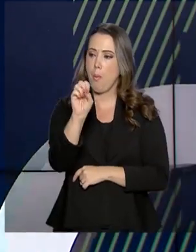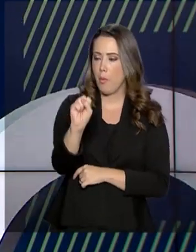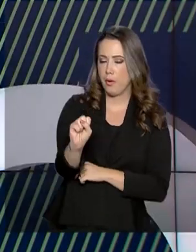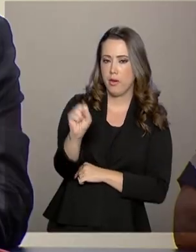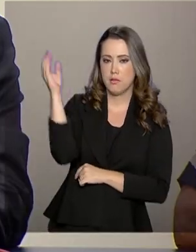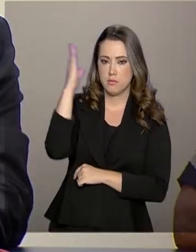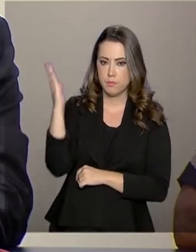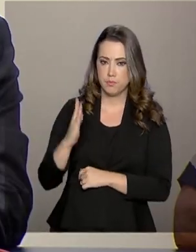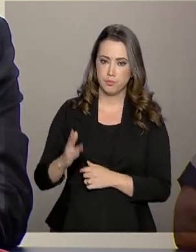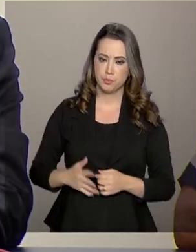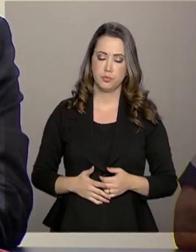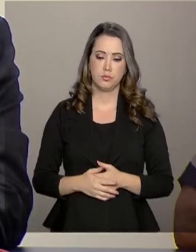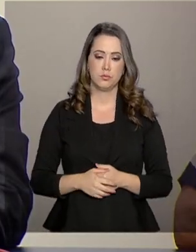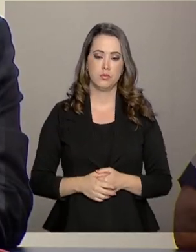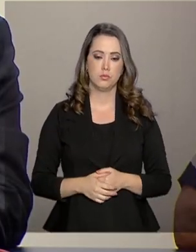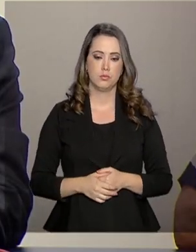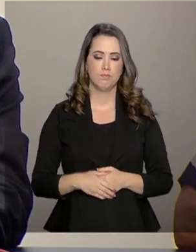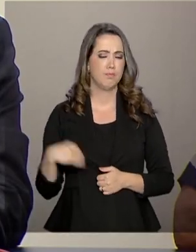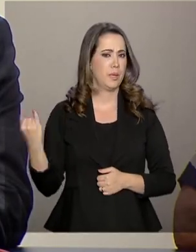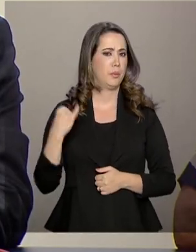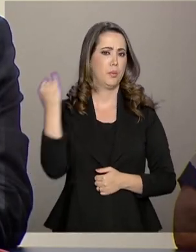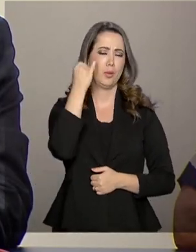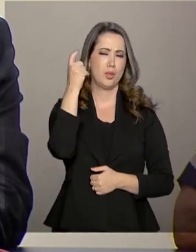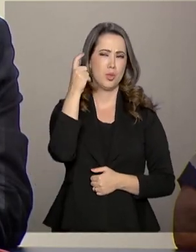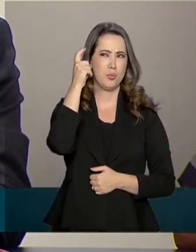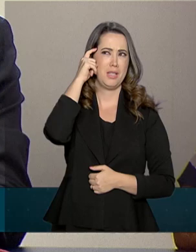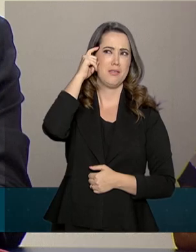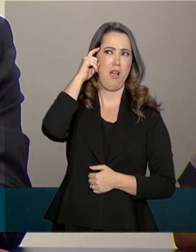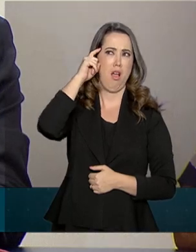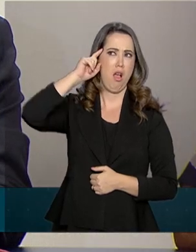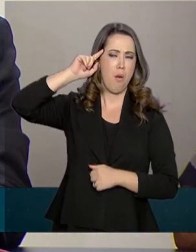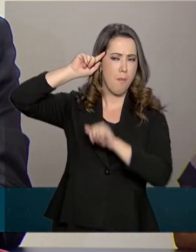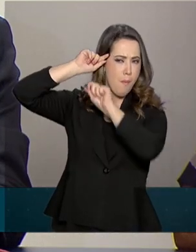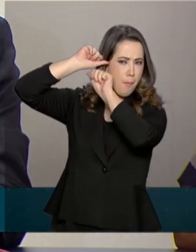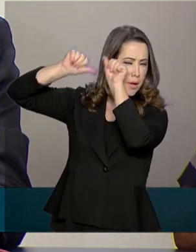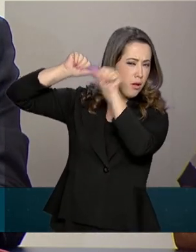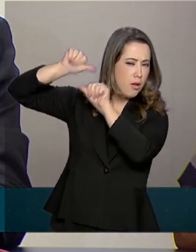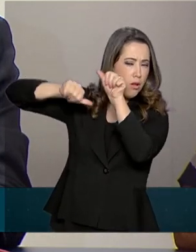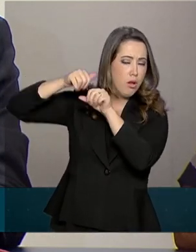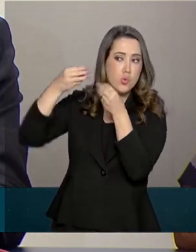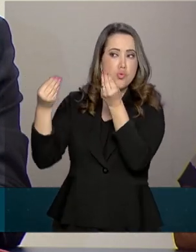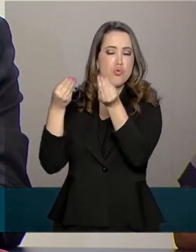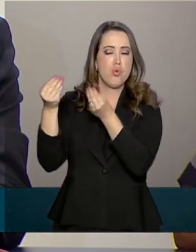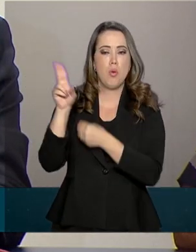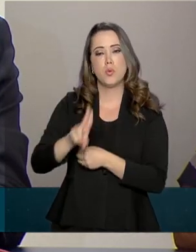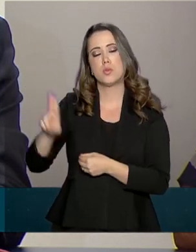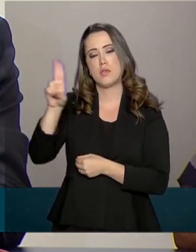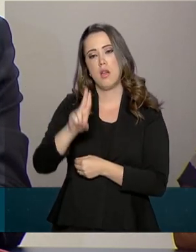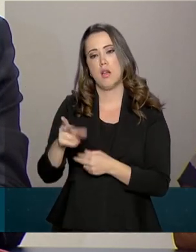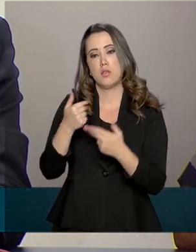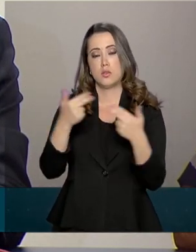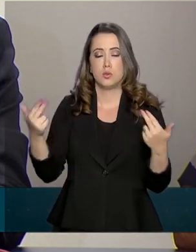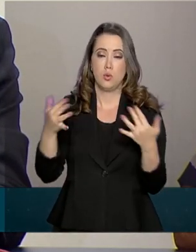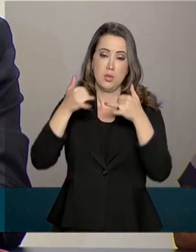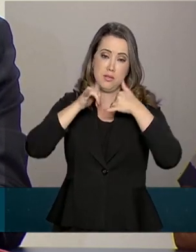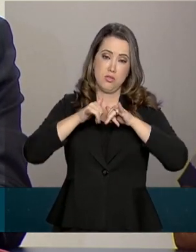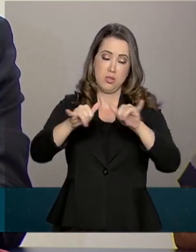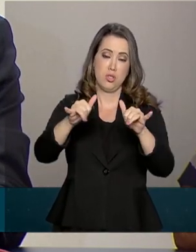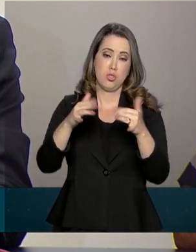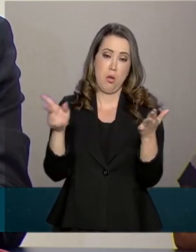É crucial repensarmos a utilização e a destinação dos recursos energéticos,